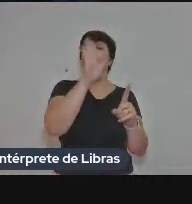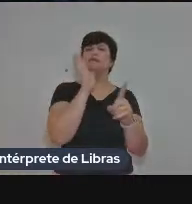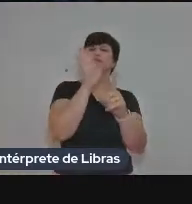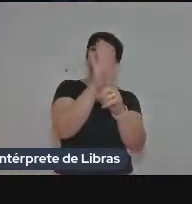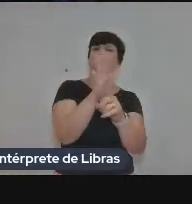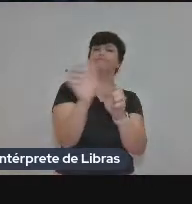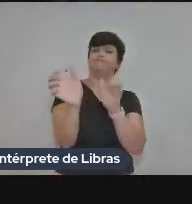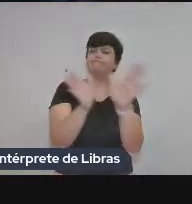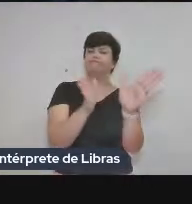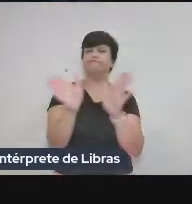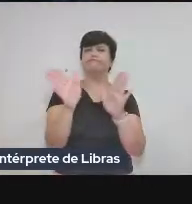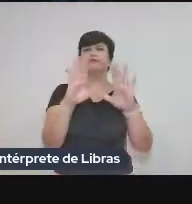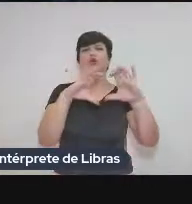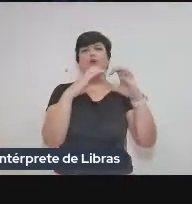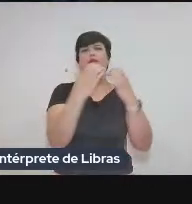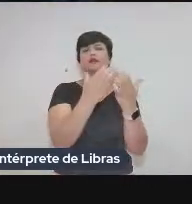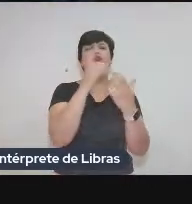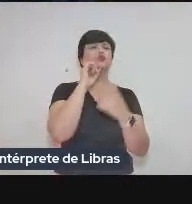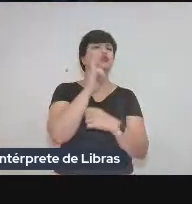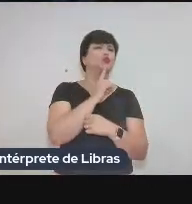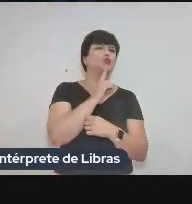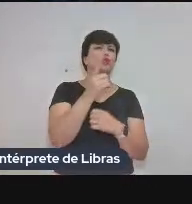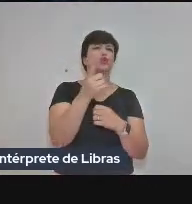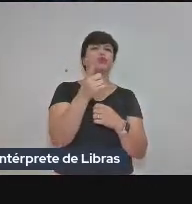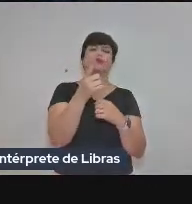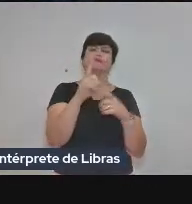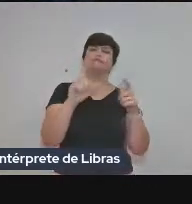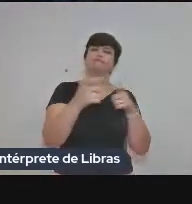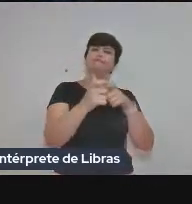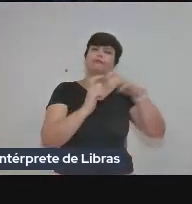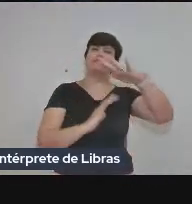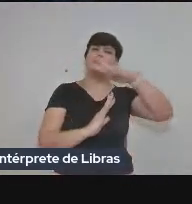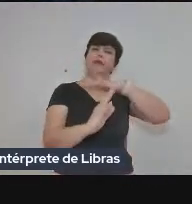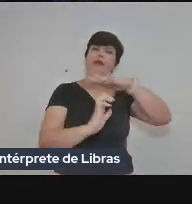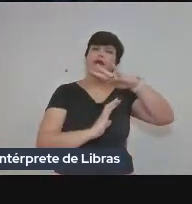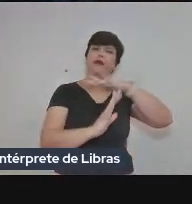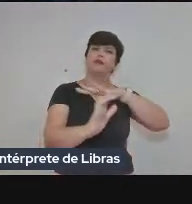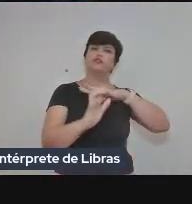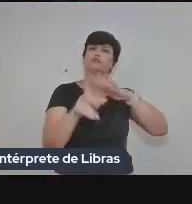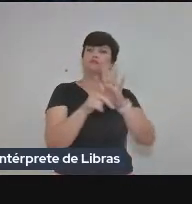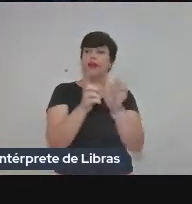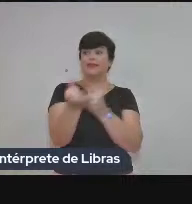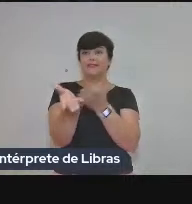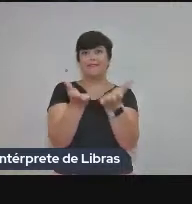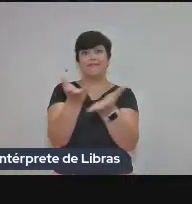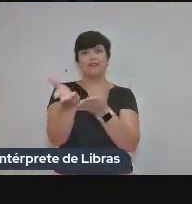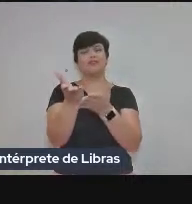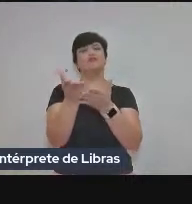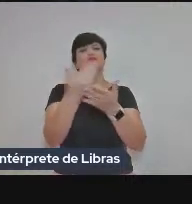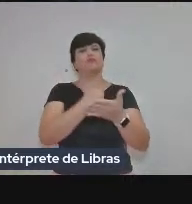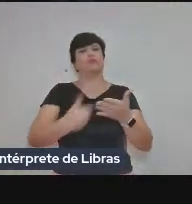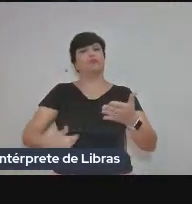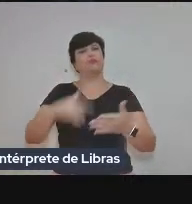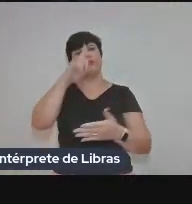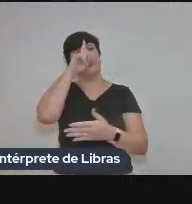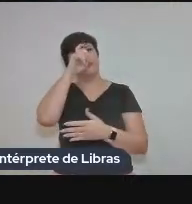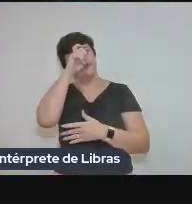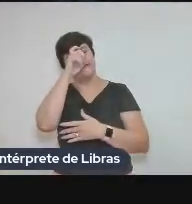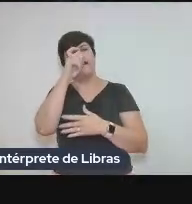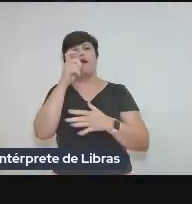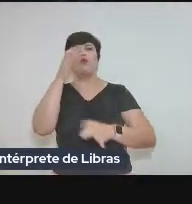acesso de comunidades turdas, comunidades indígenas, comunidades indígenas, a serviços públicos, então, escolas, hospitais, e por